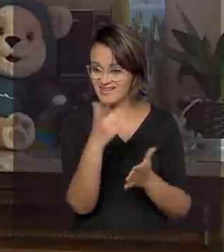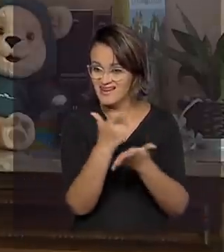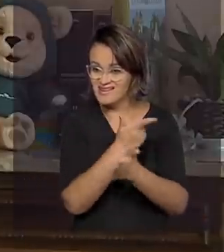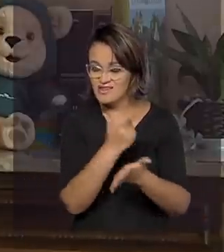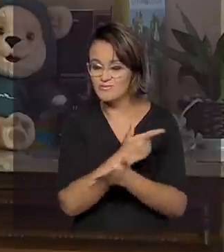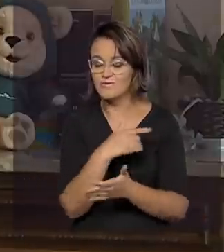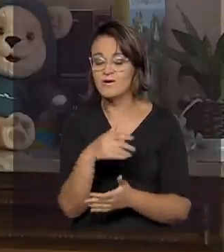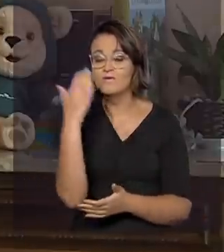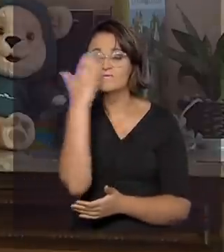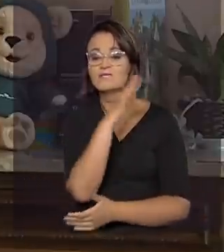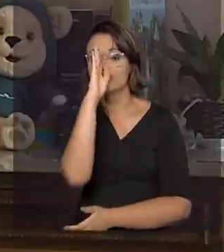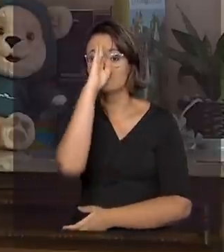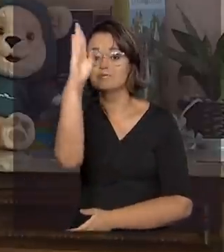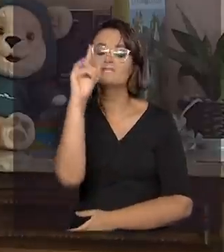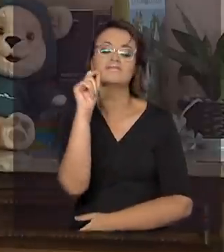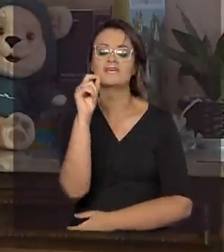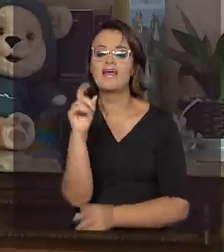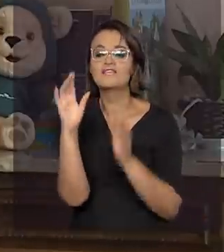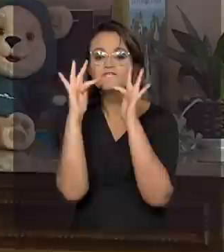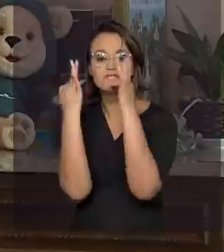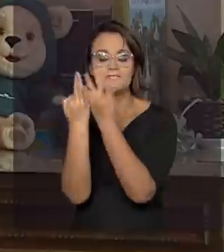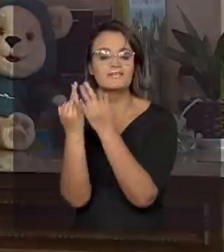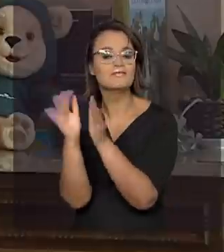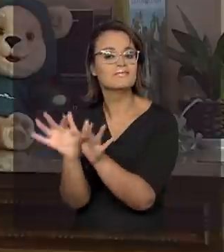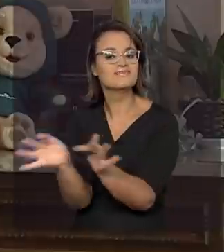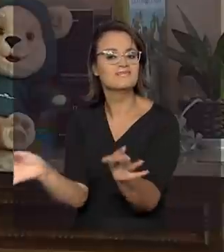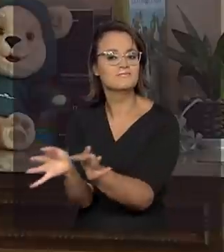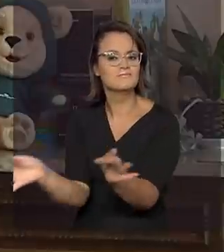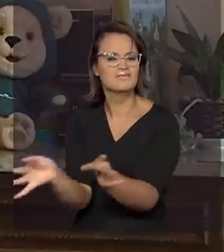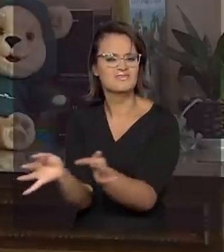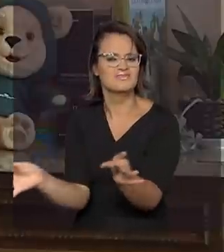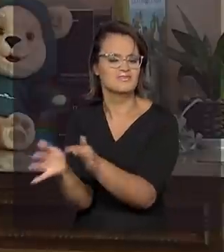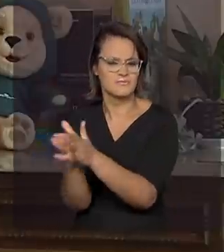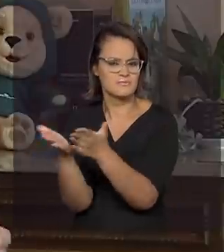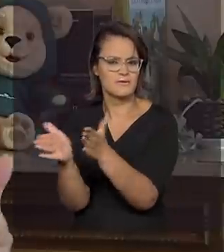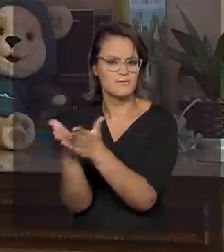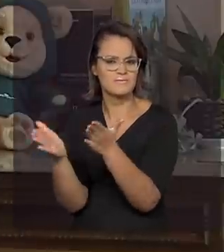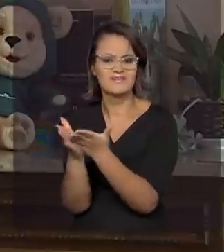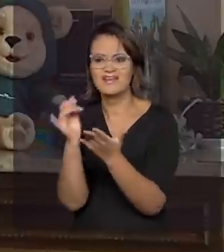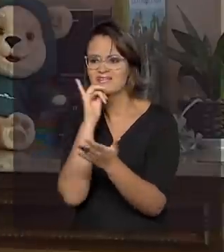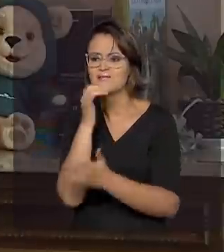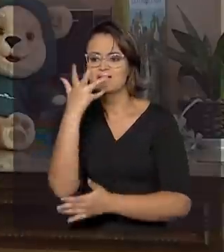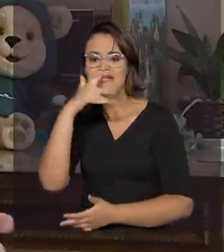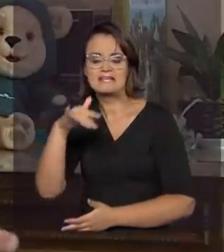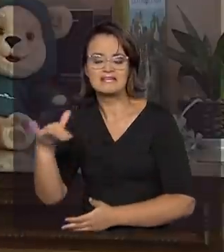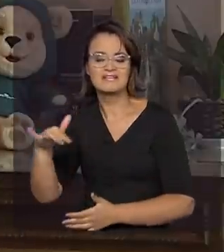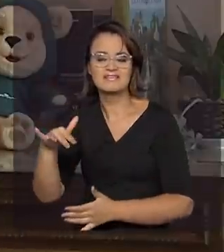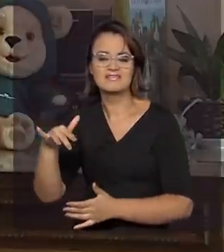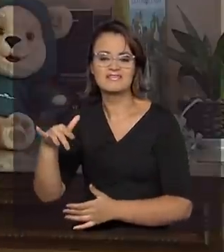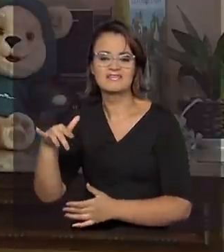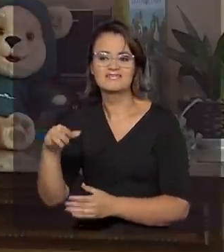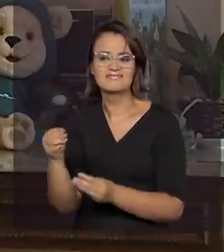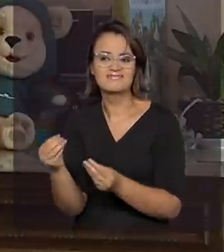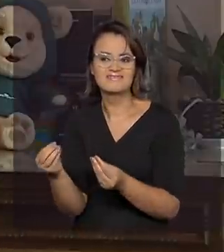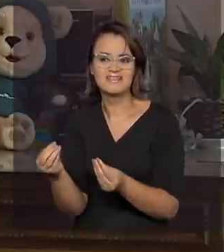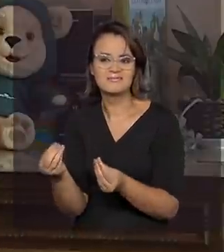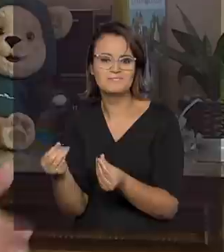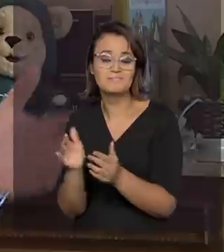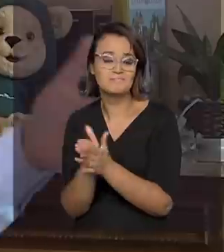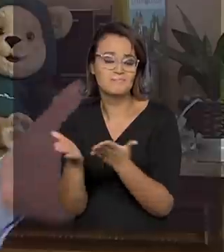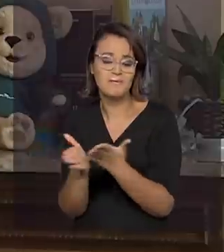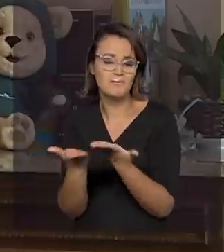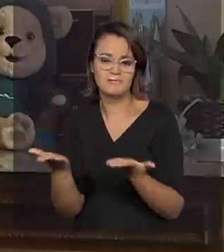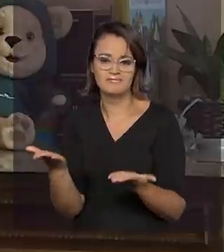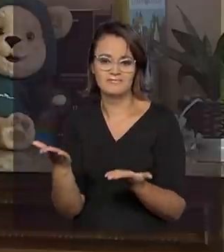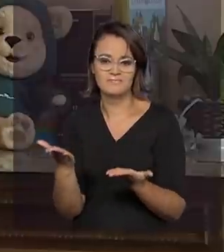que a nossa prioridade são as famílias de classe baixa, ou seja, aquelas crianças que estão em situação de vulnerabilidade social.